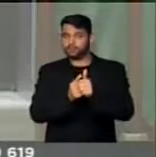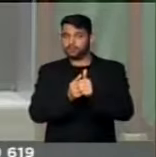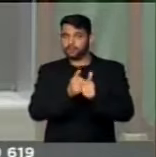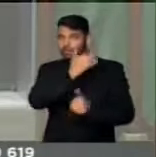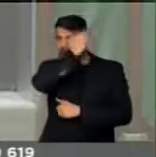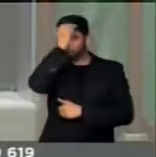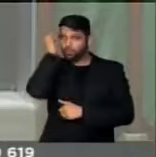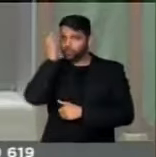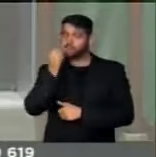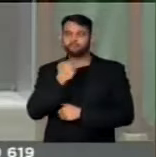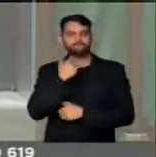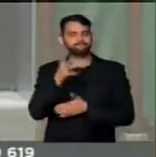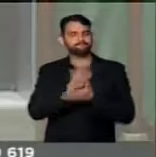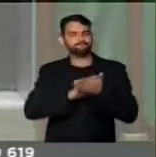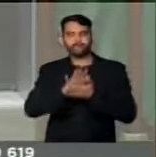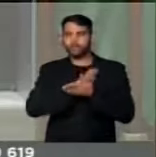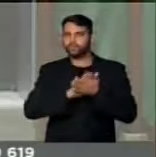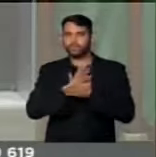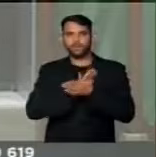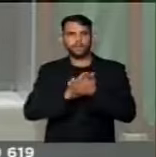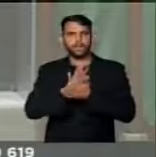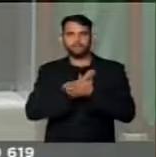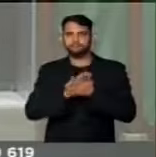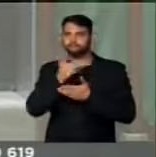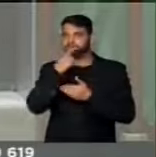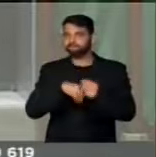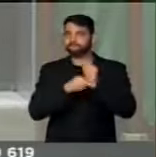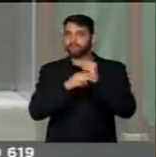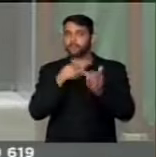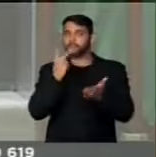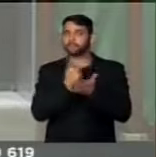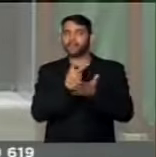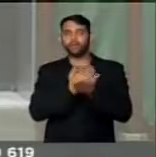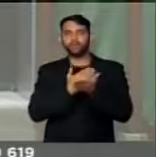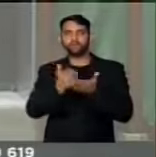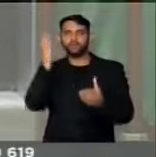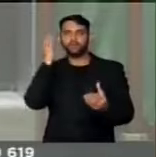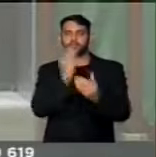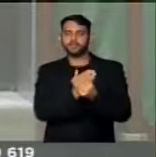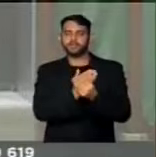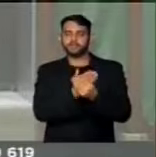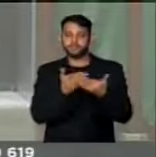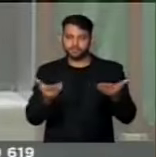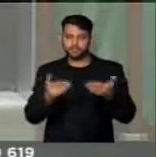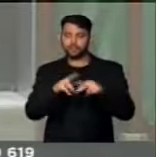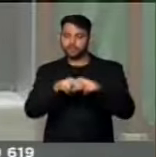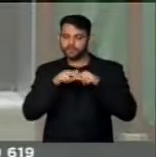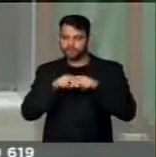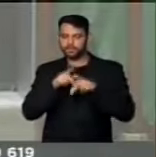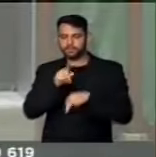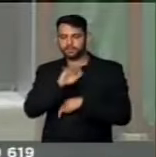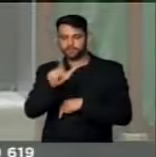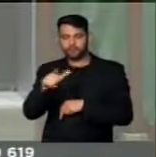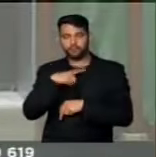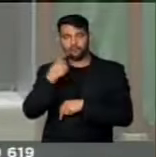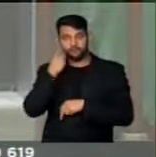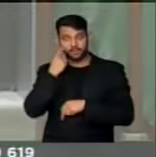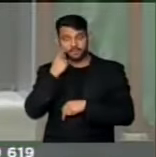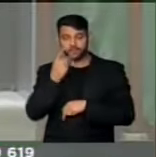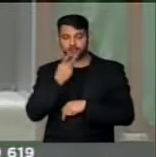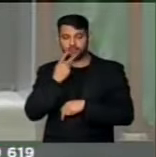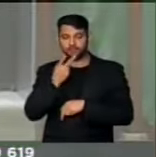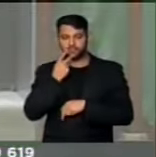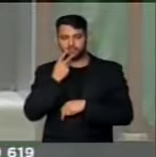Cunha não tem legitimidade para tocar processo de Eduardo Cunha. Por isso, o pessoal diz alto.